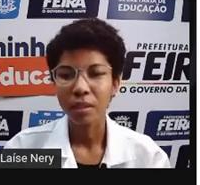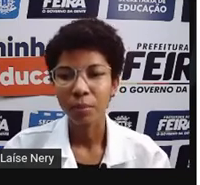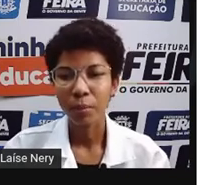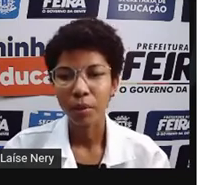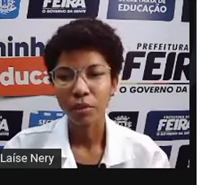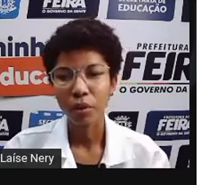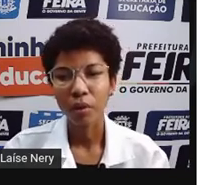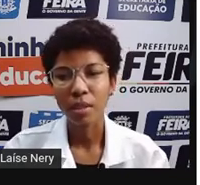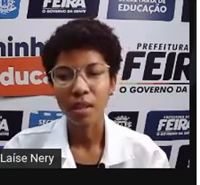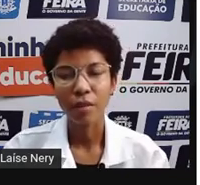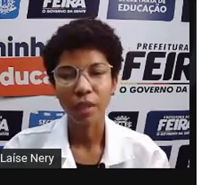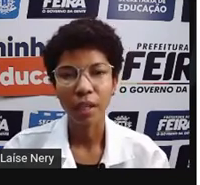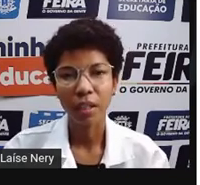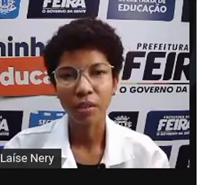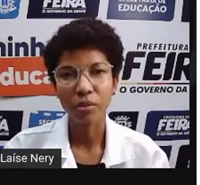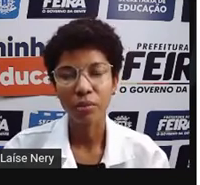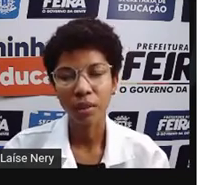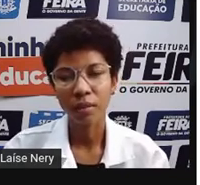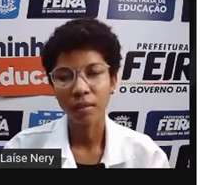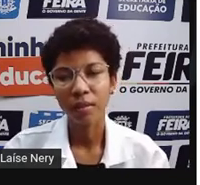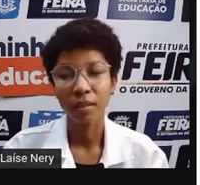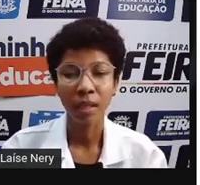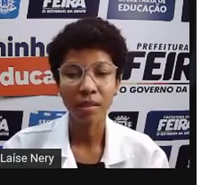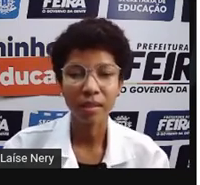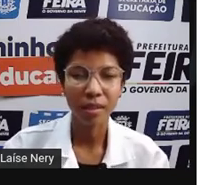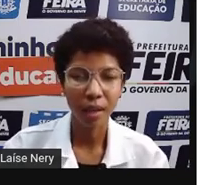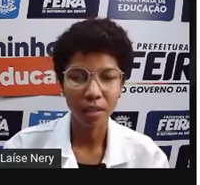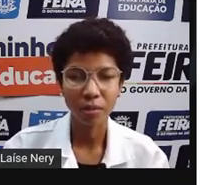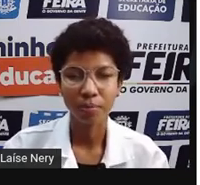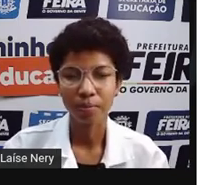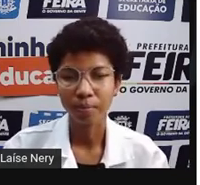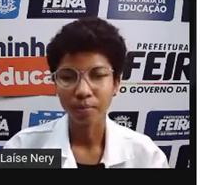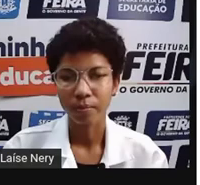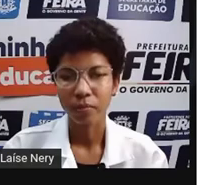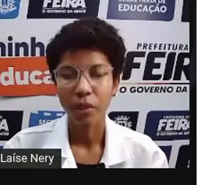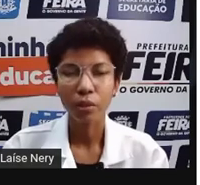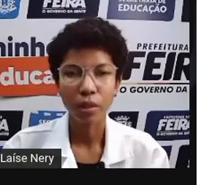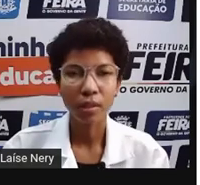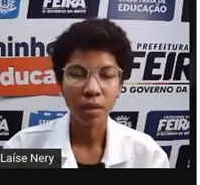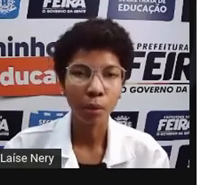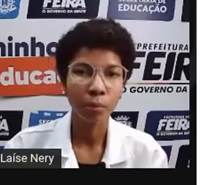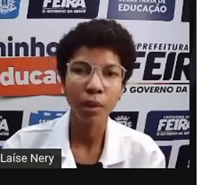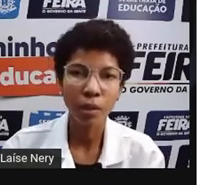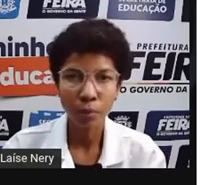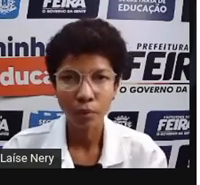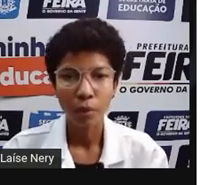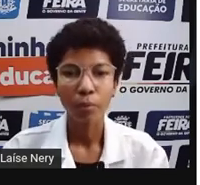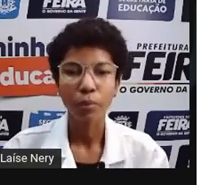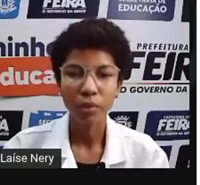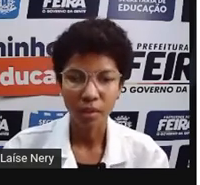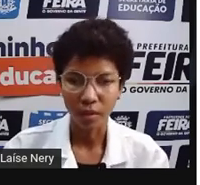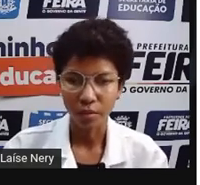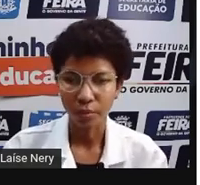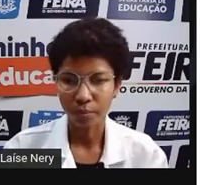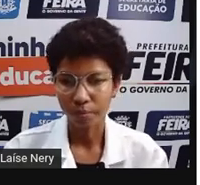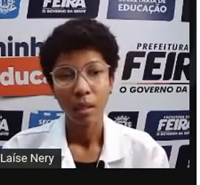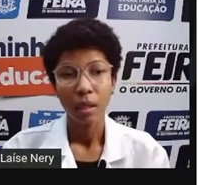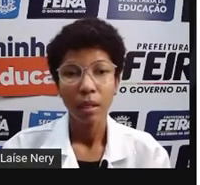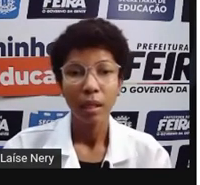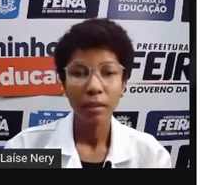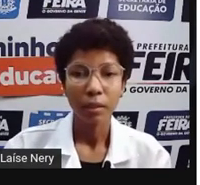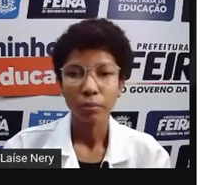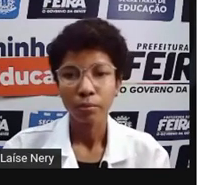Você também pode observar aí a sua necessidade e utilizar o mínimo possível.